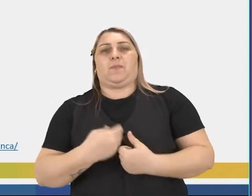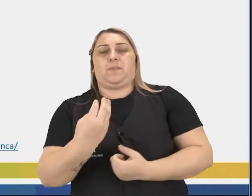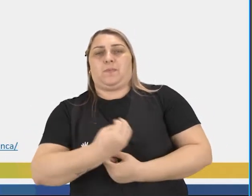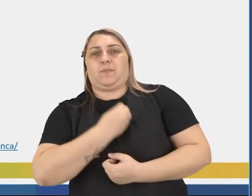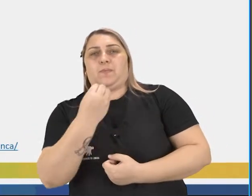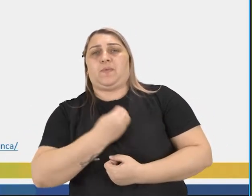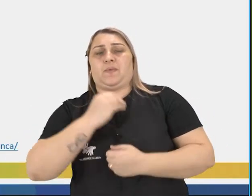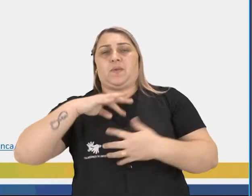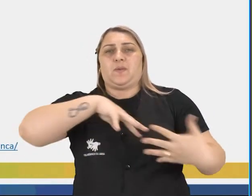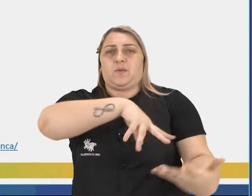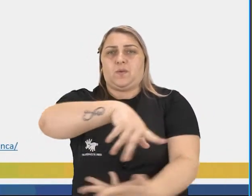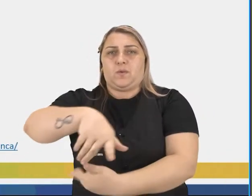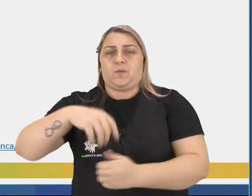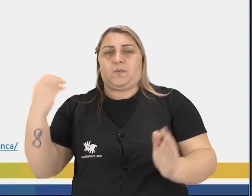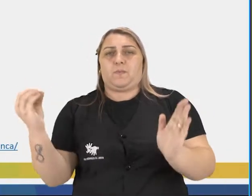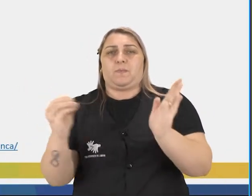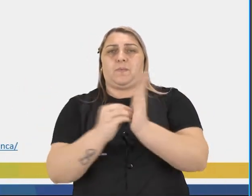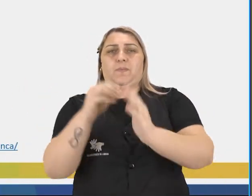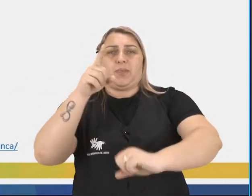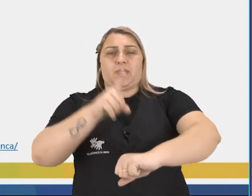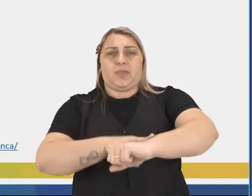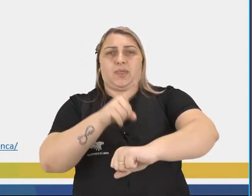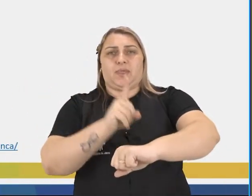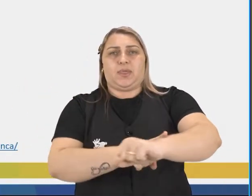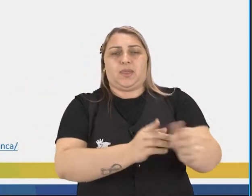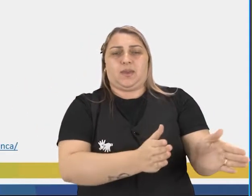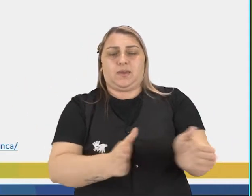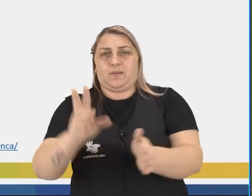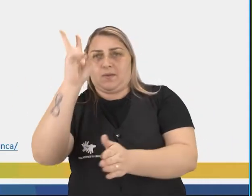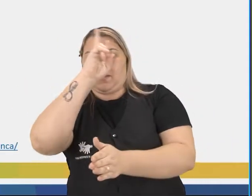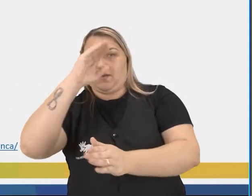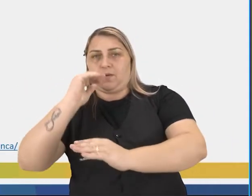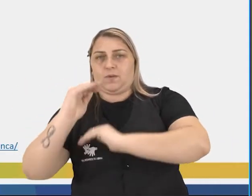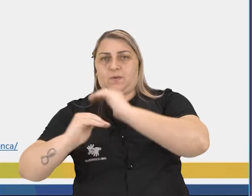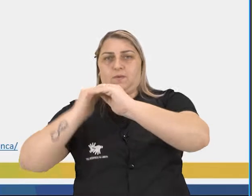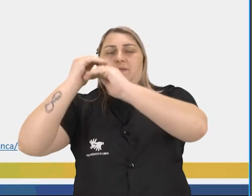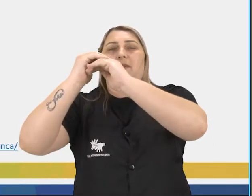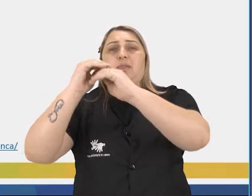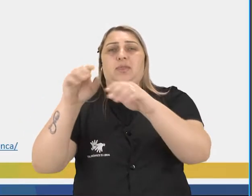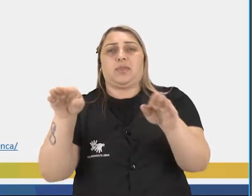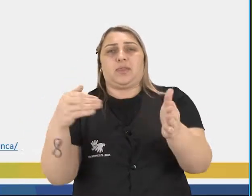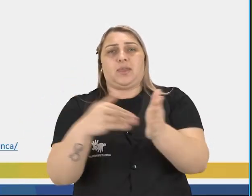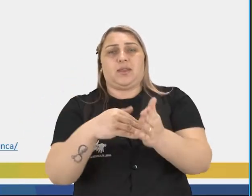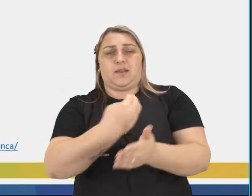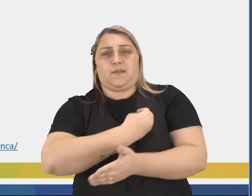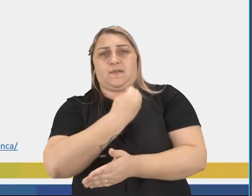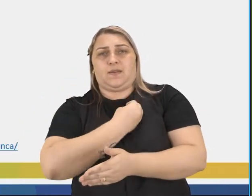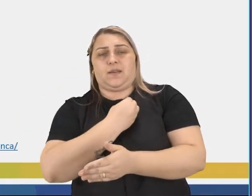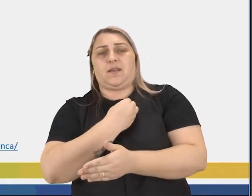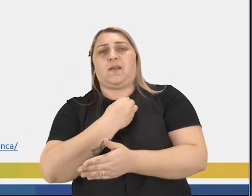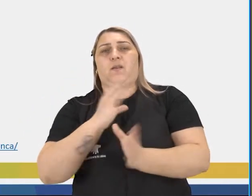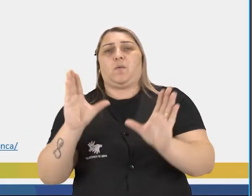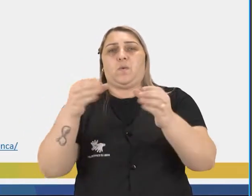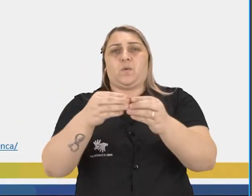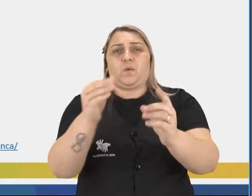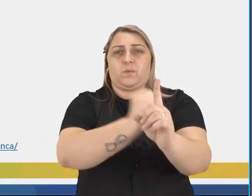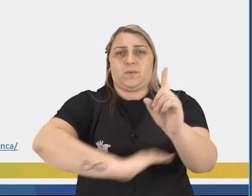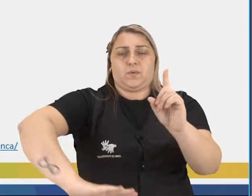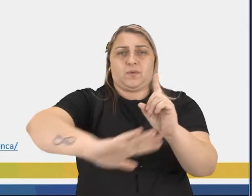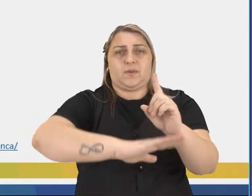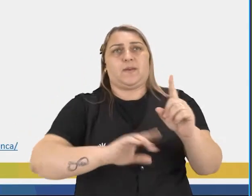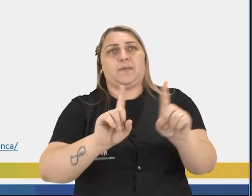ativa no mundo marca o seu tempo e na sua história construída, tanto da vida quanto do seu grupo social.